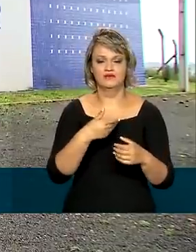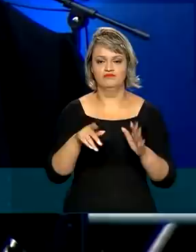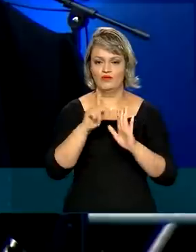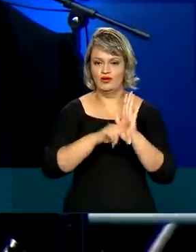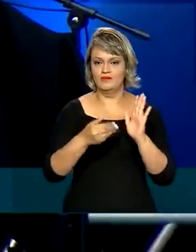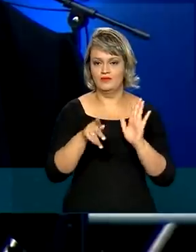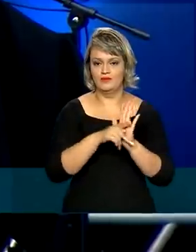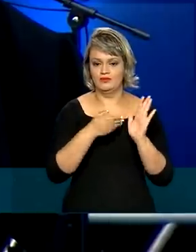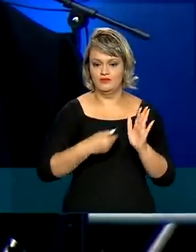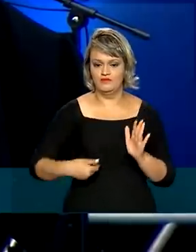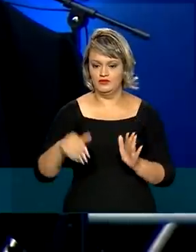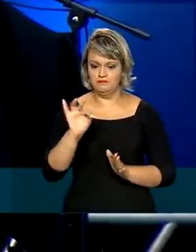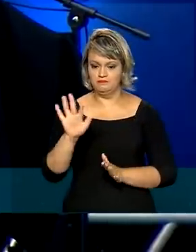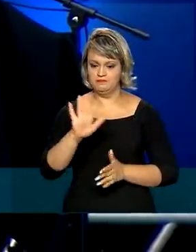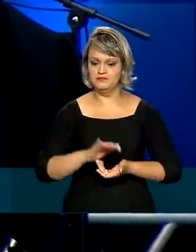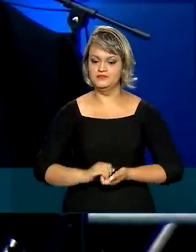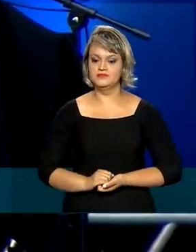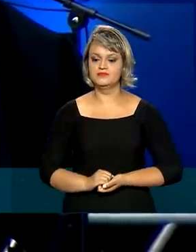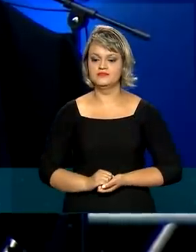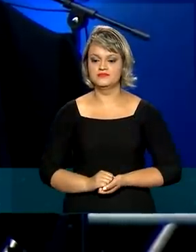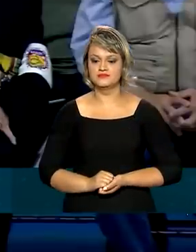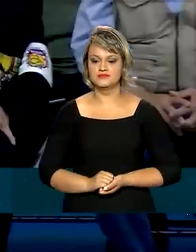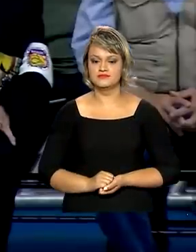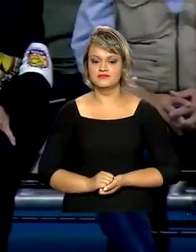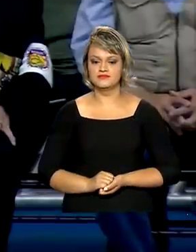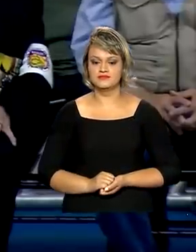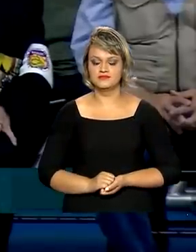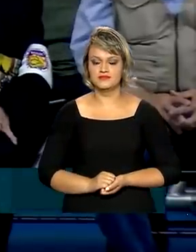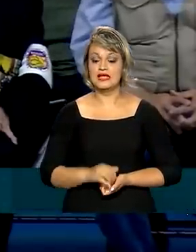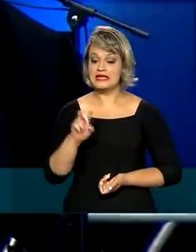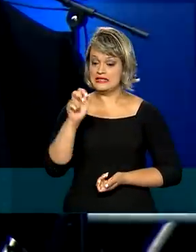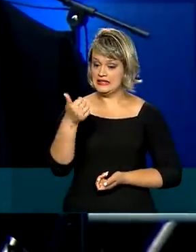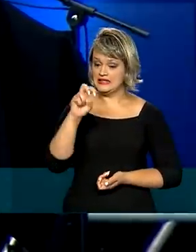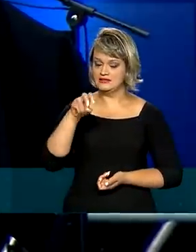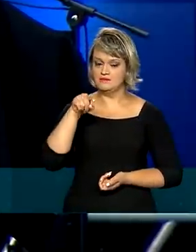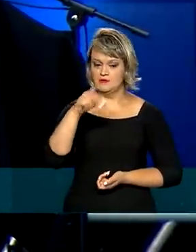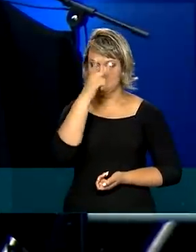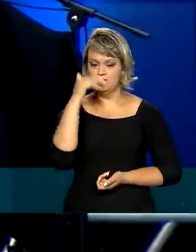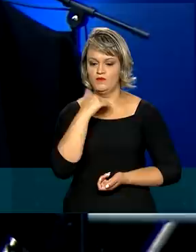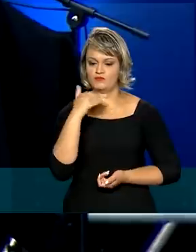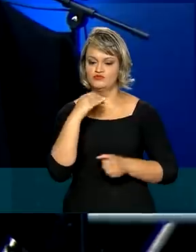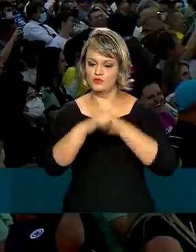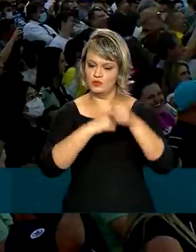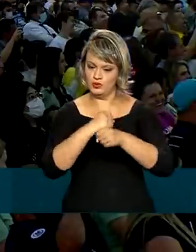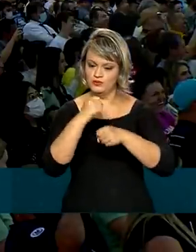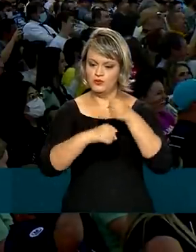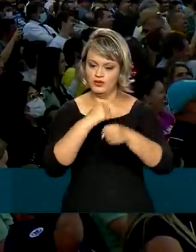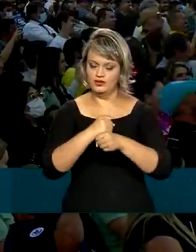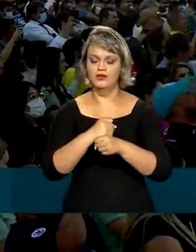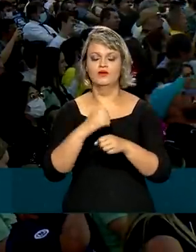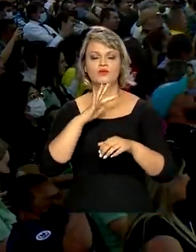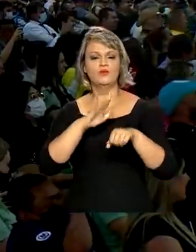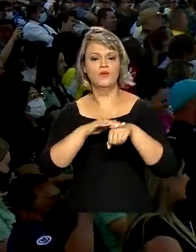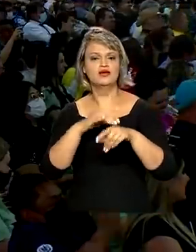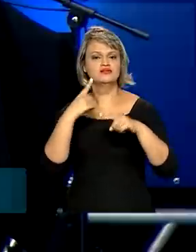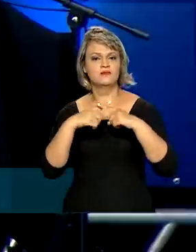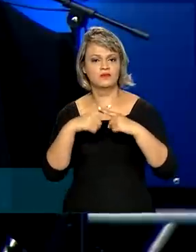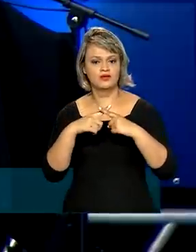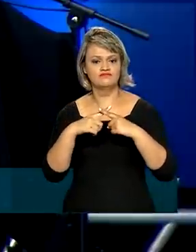Federal. Sem saneamento básico, para vocês terem uma ideia, 15 mil mortes por ano no nosso país de doenças